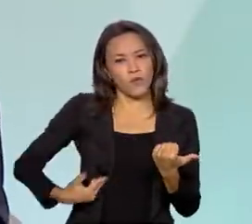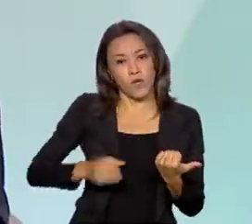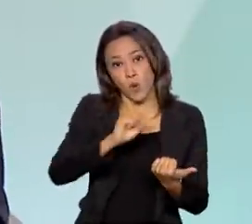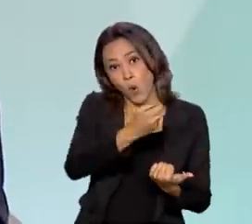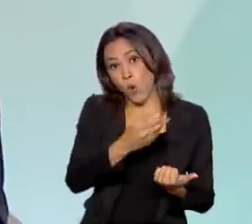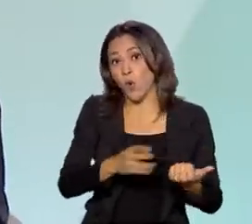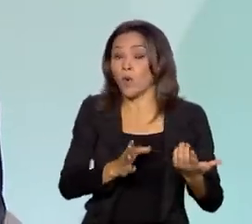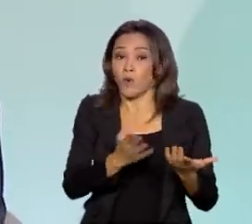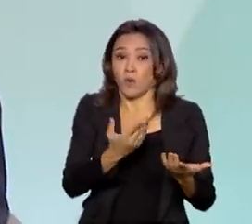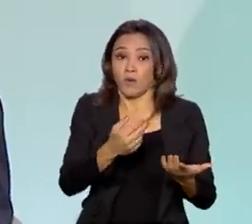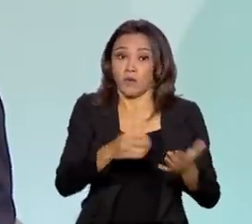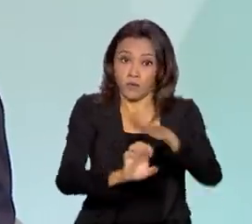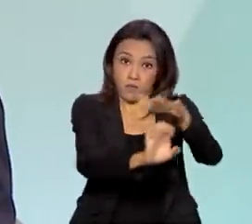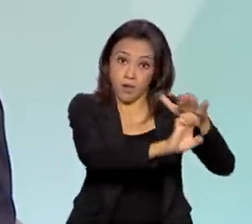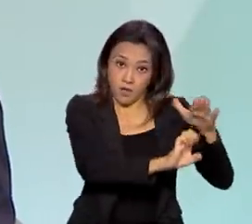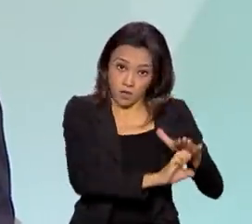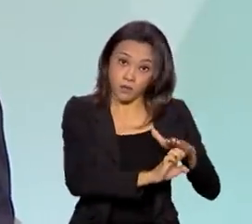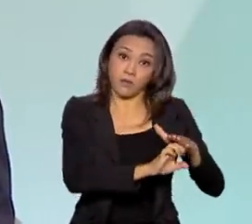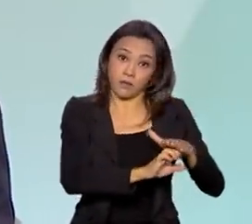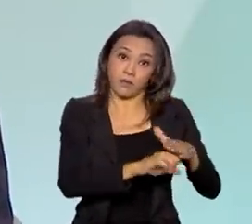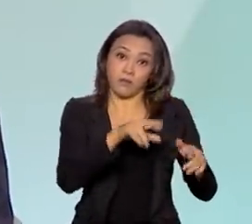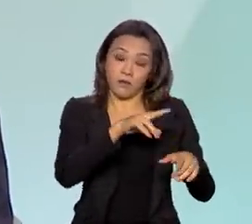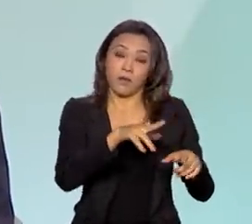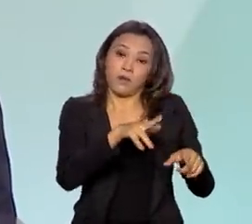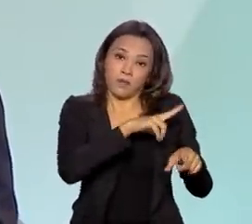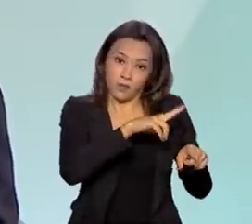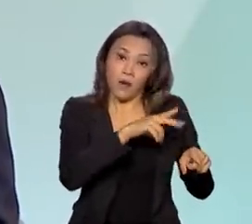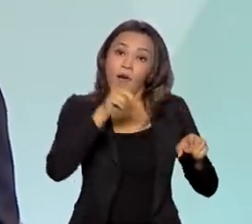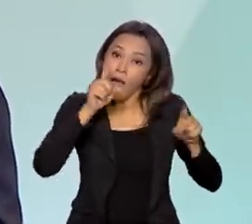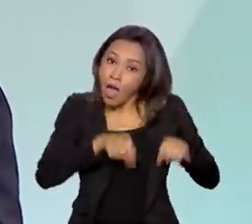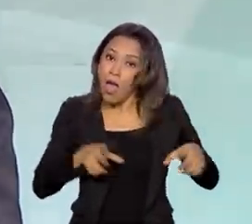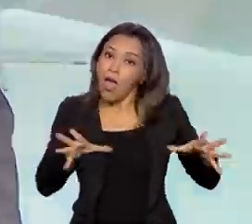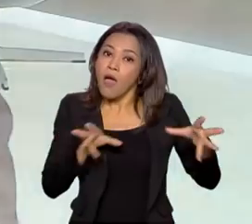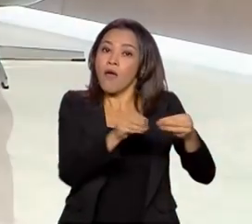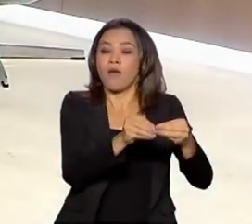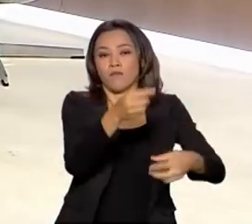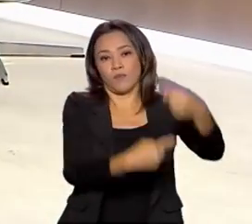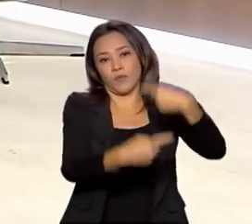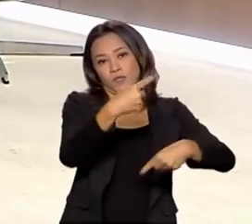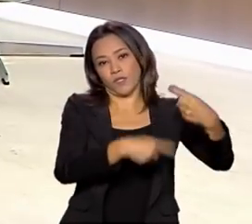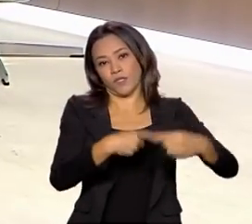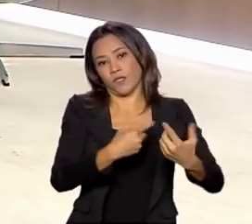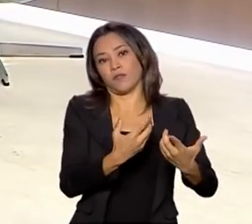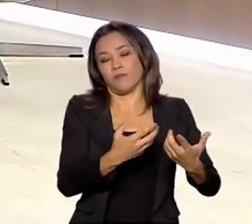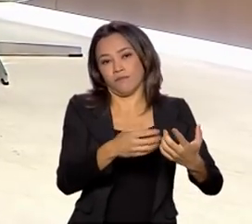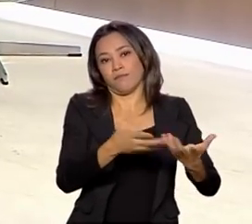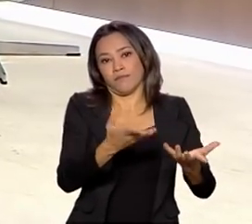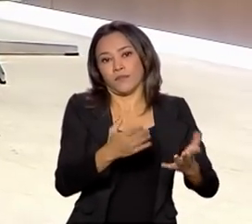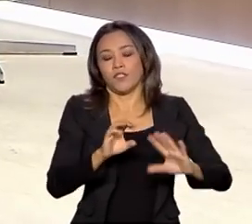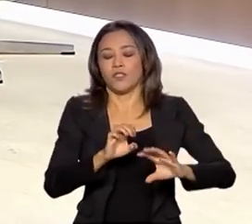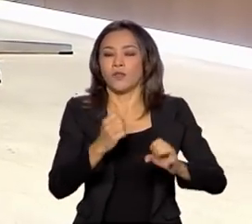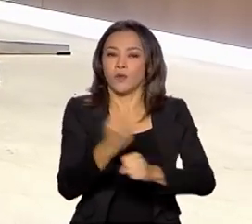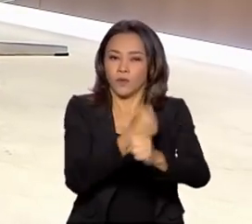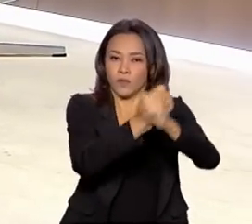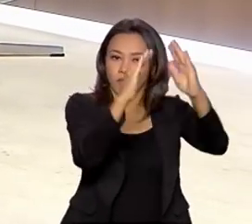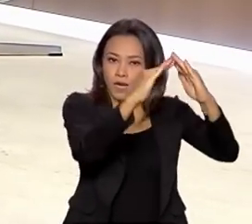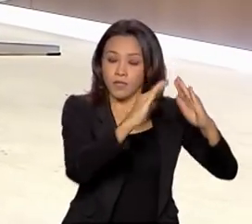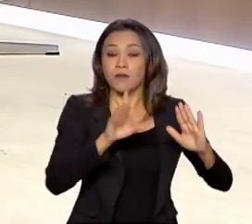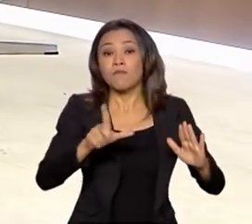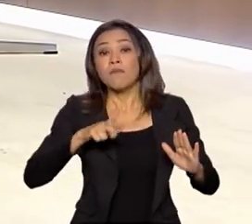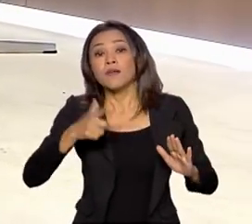sempre vai ser, fará parte da política habitacional. Mas nós enfrentamos os problemas de outra forma.